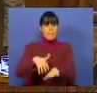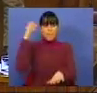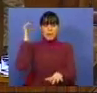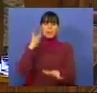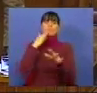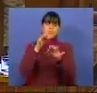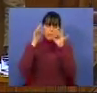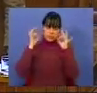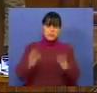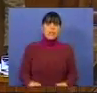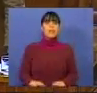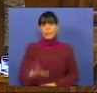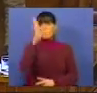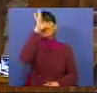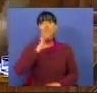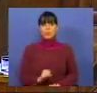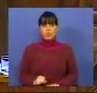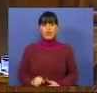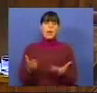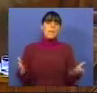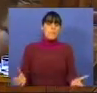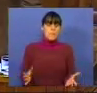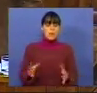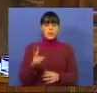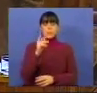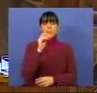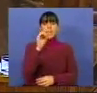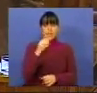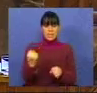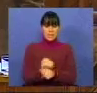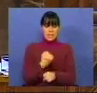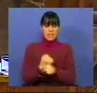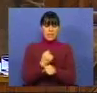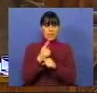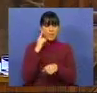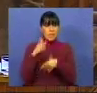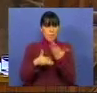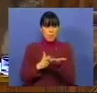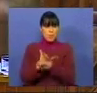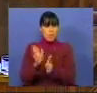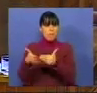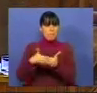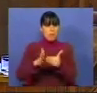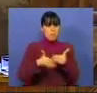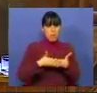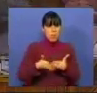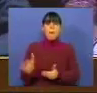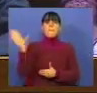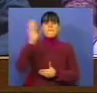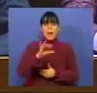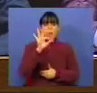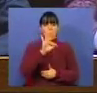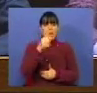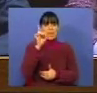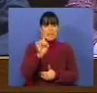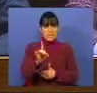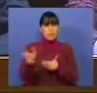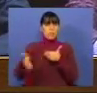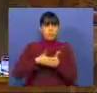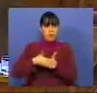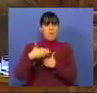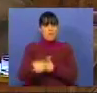e, certamente, do Estado. Mas fechou 30 serviços de atendimento permanente. Vai fechar mais 46.